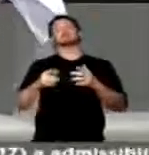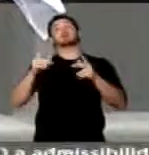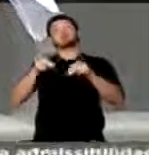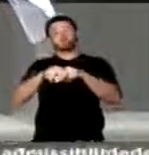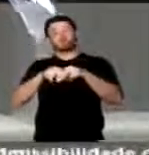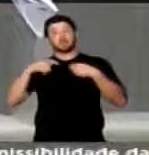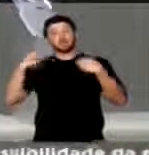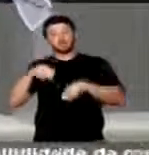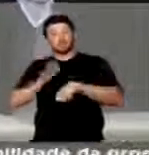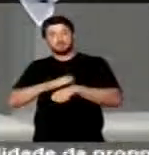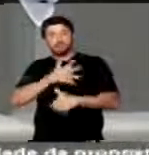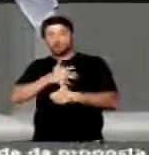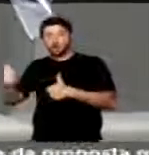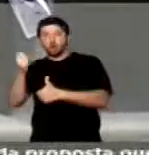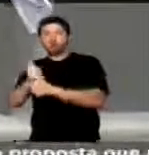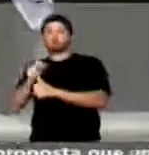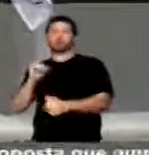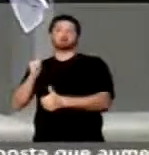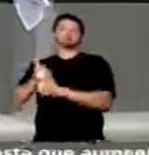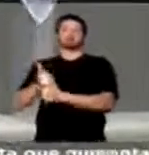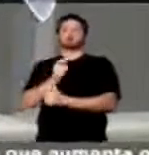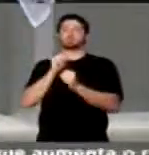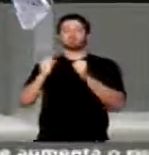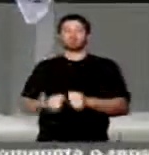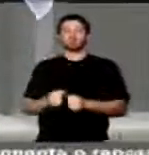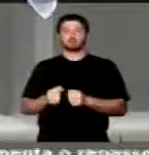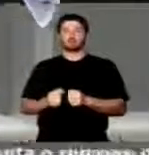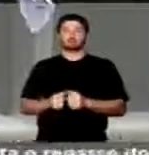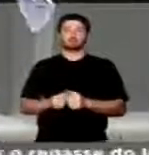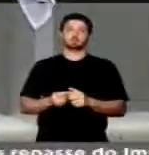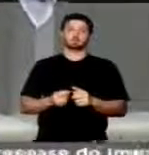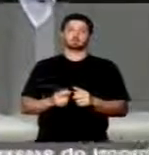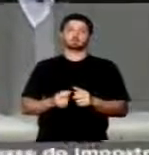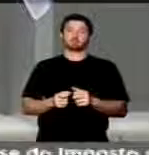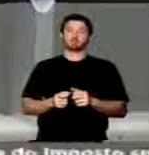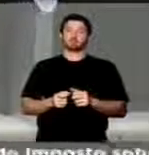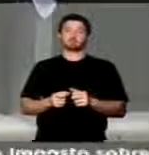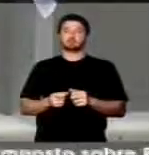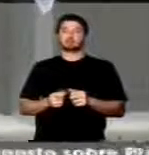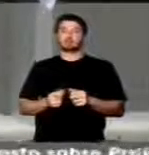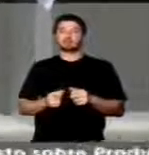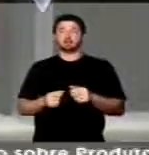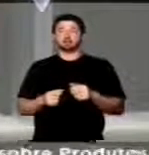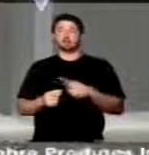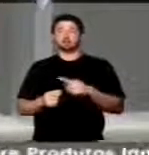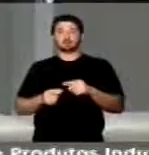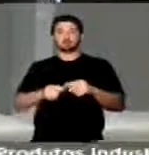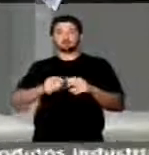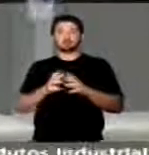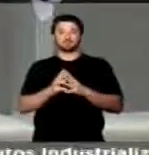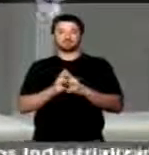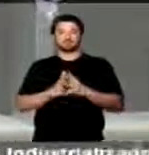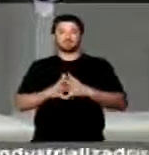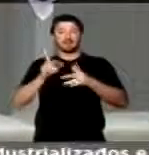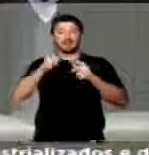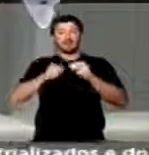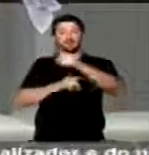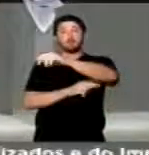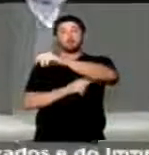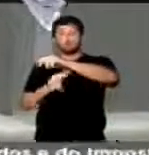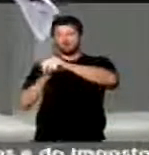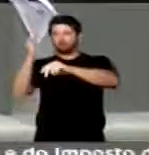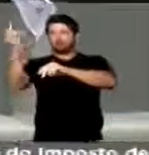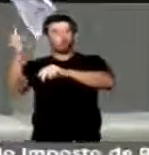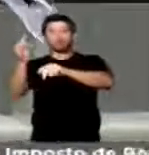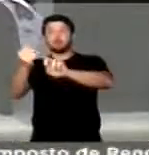precisam de golpe para chegar ao poder. Esse aponte para o futuro do PMDB é, na verdade, um aponte para o passado. Esse